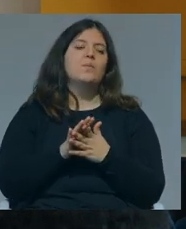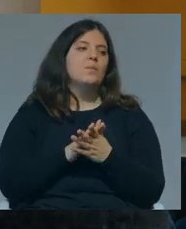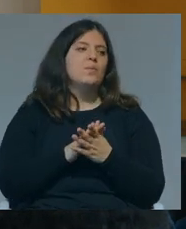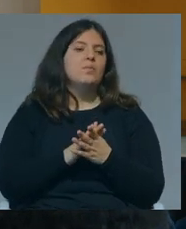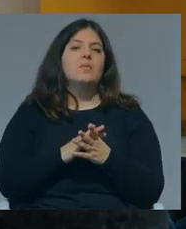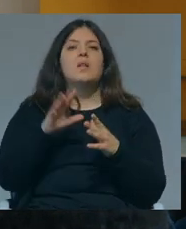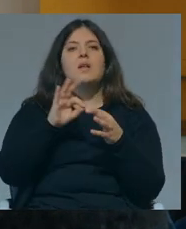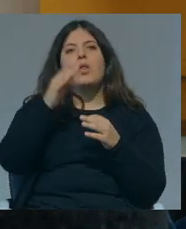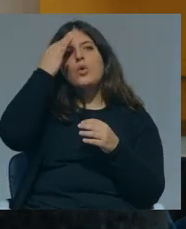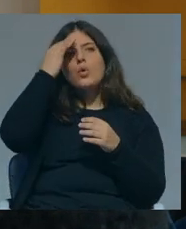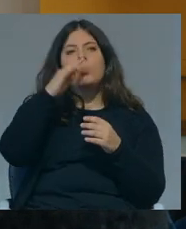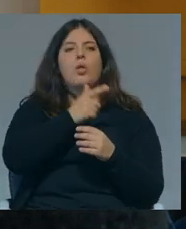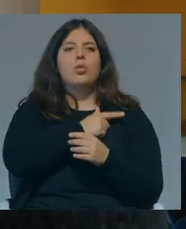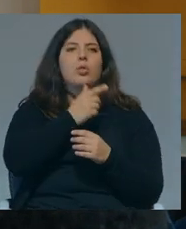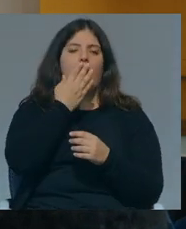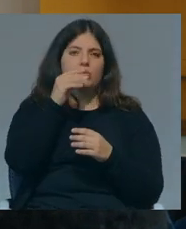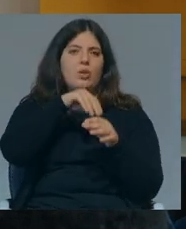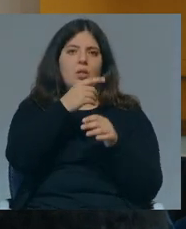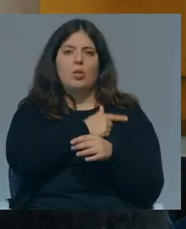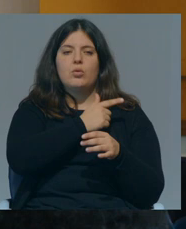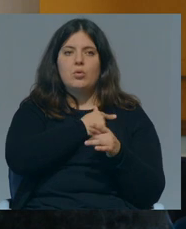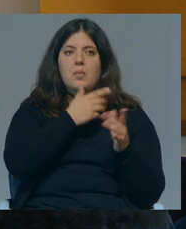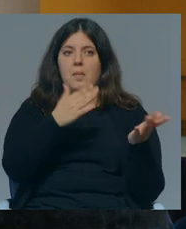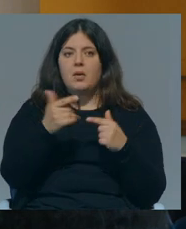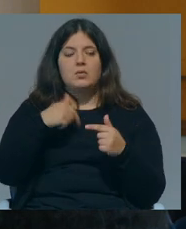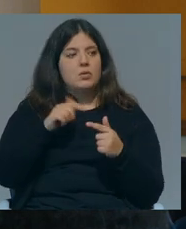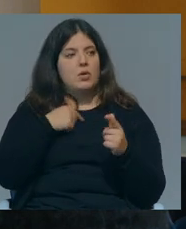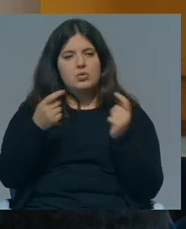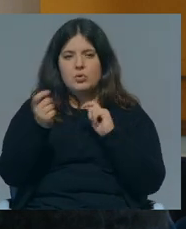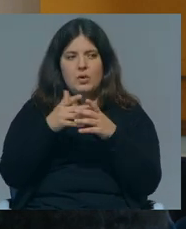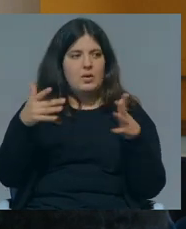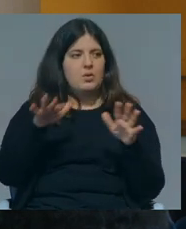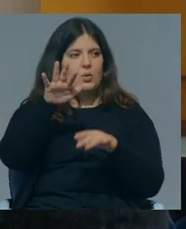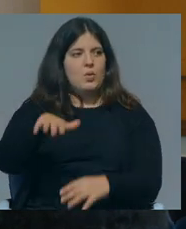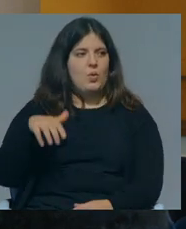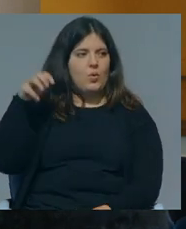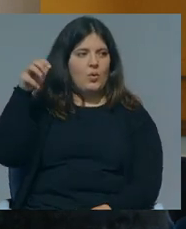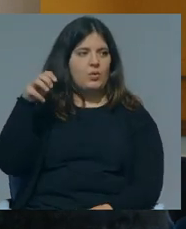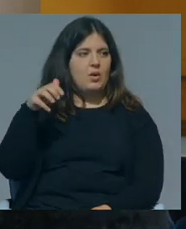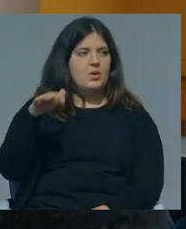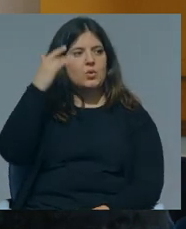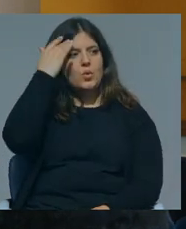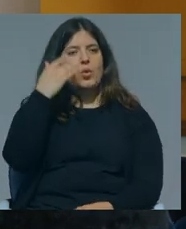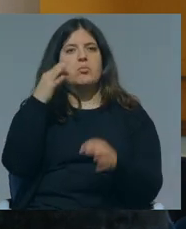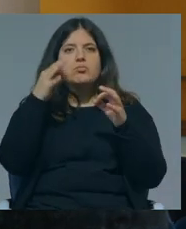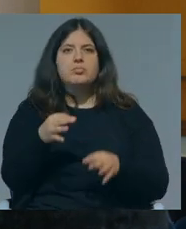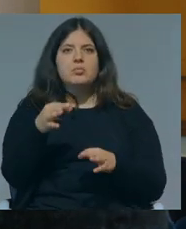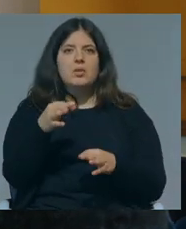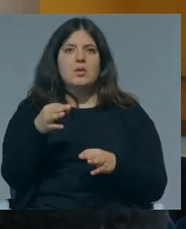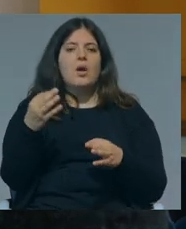A questão também das turmas, acho que, em parte, nós tivemos uma discussão grande no Congresso sobre colocar um número fixo